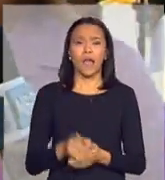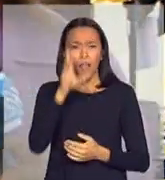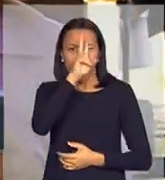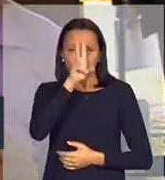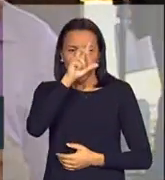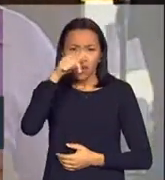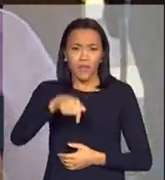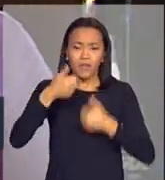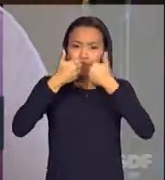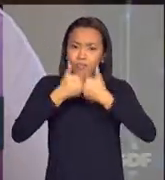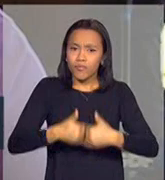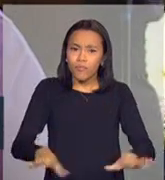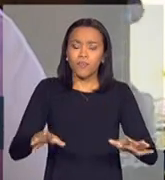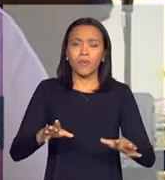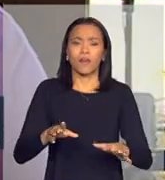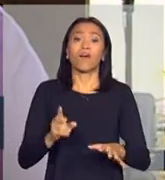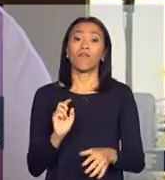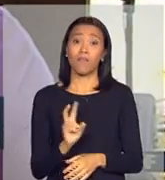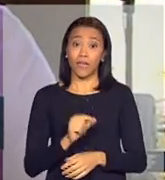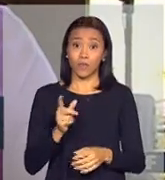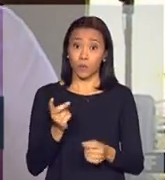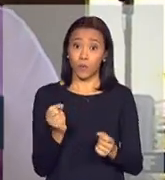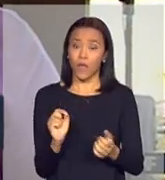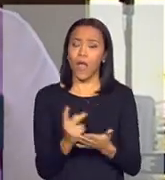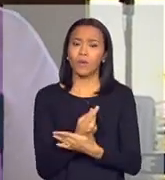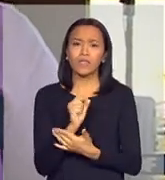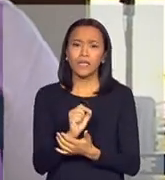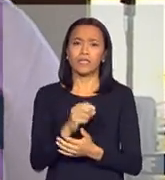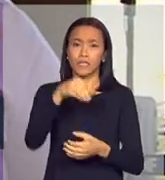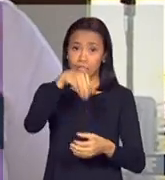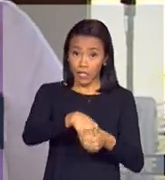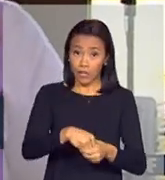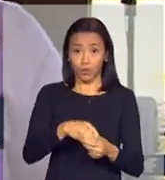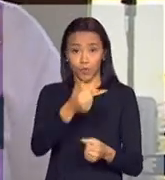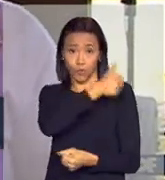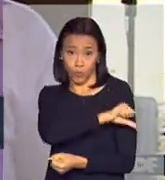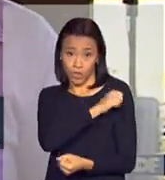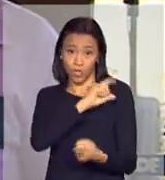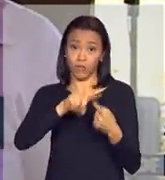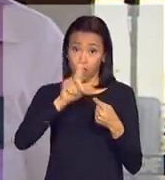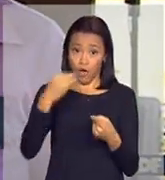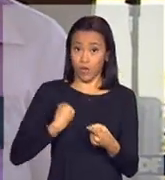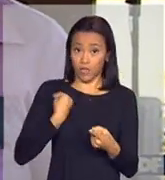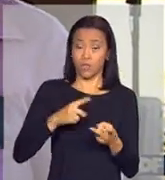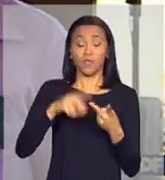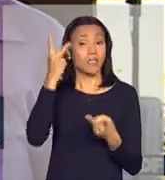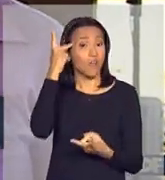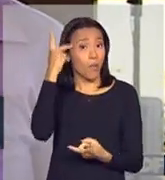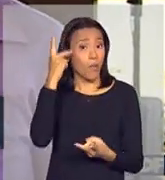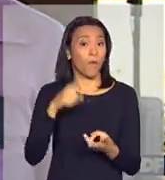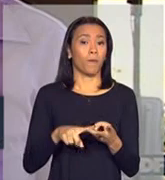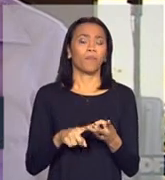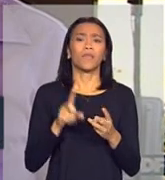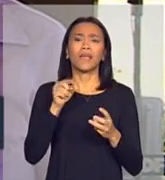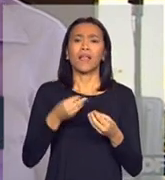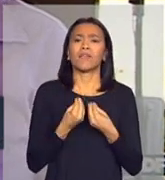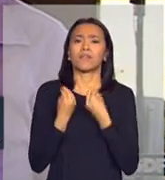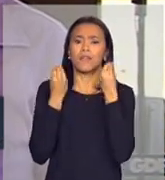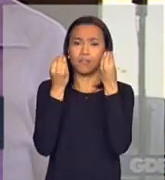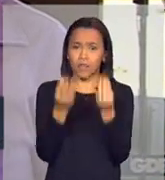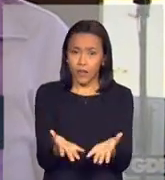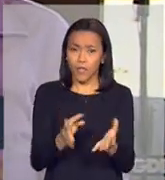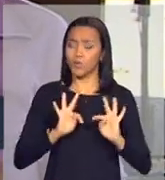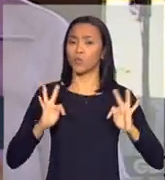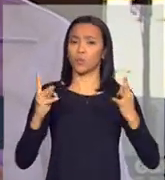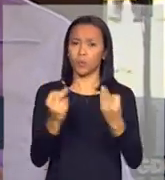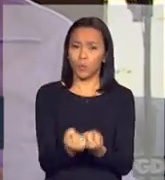este evento acontece, ocorre simultaneamente no estado do Rio de Janeiro e também em São Paulo, onde vão ser entregues ao